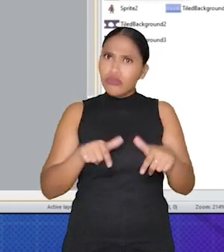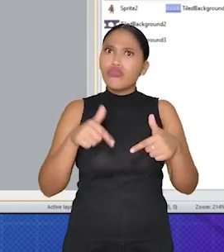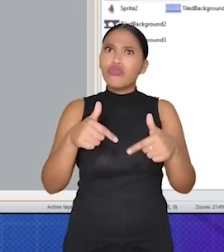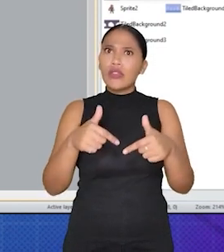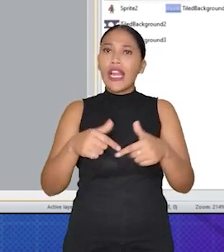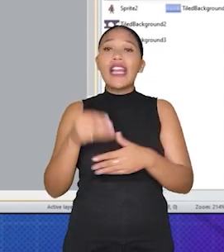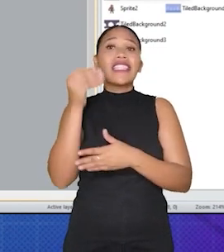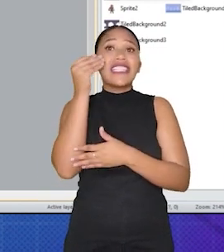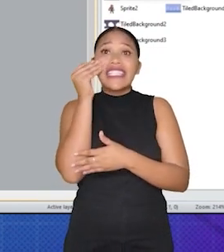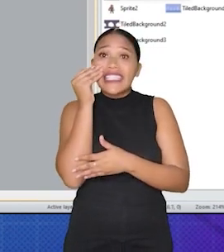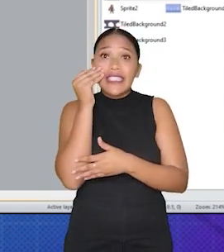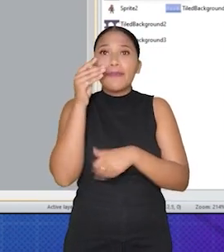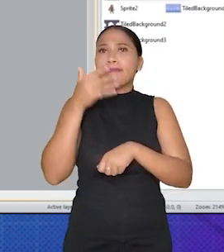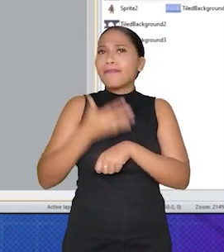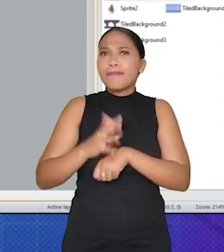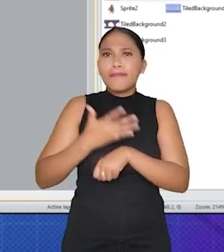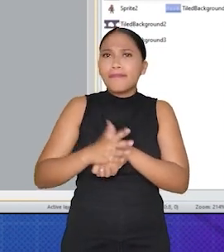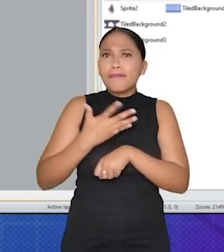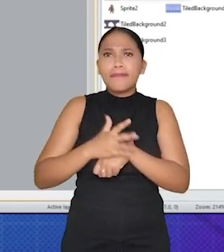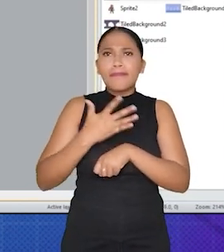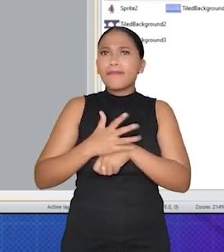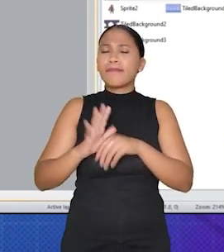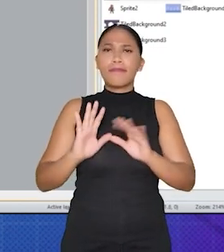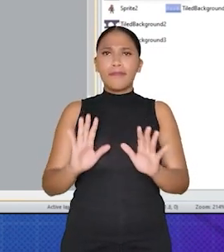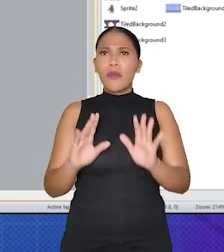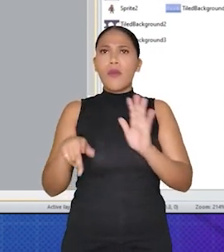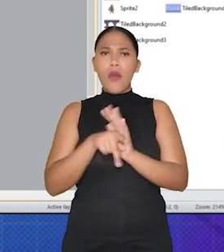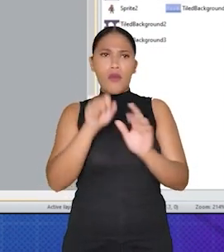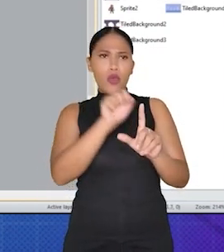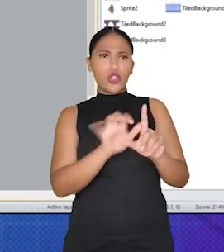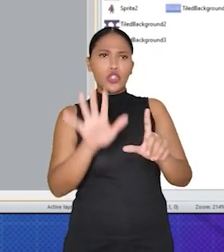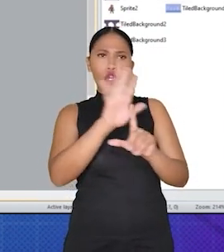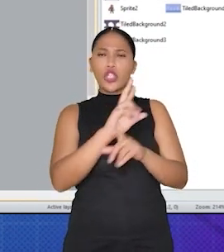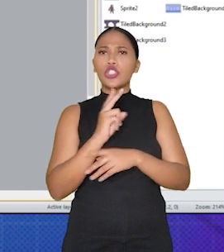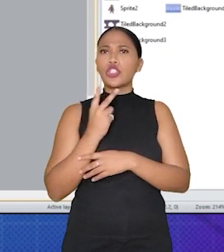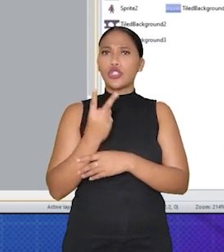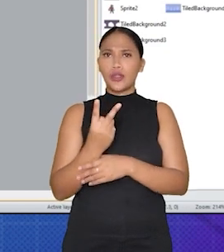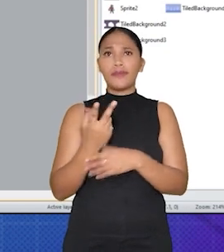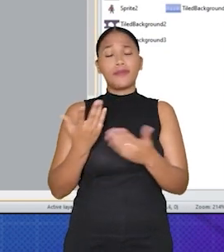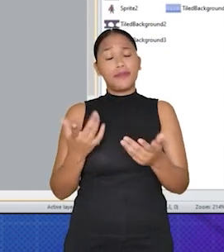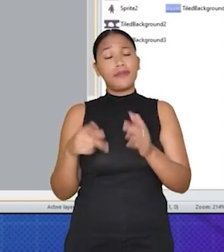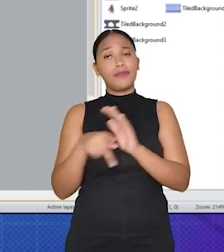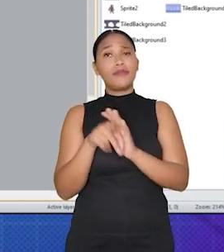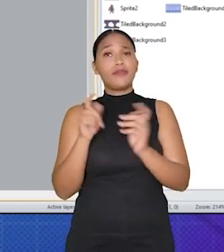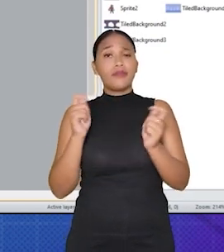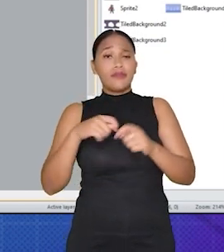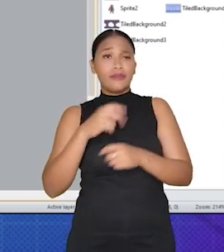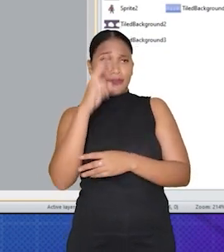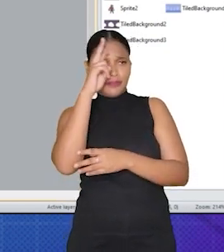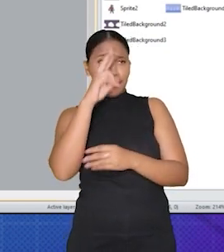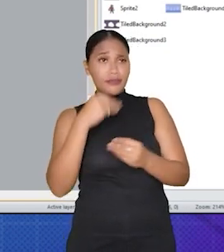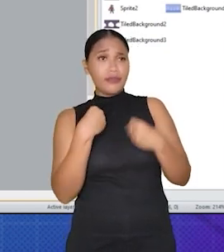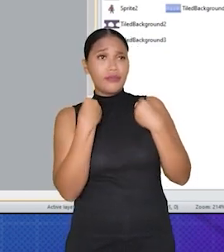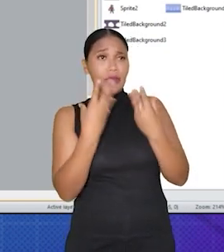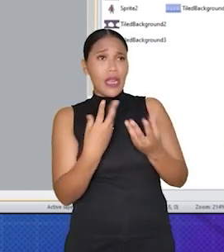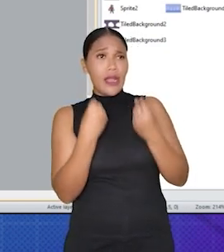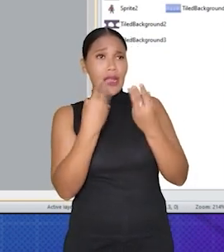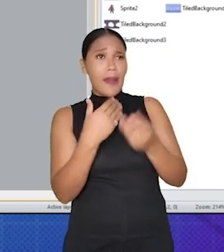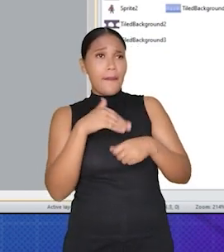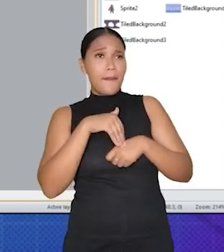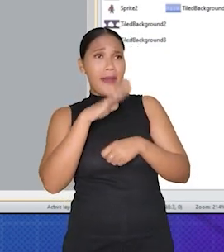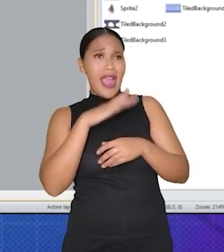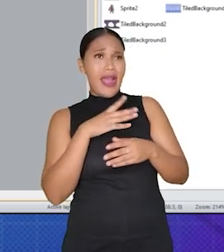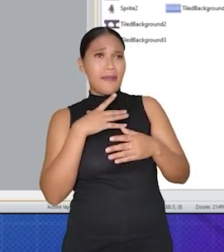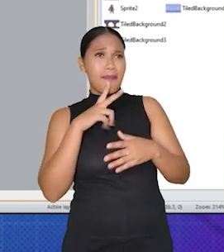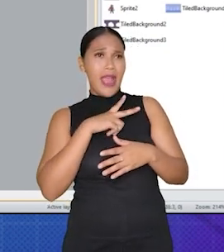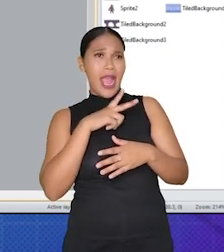projeto. Com esses passos, você pode criar um objeto com animação no Construct 2. Lembre-se de que você pode adicionar mais animações